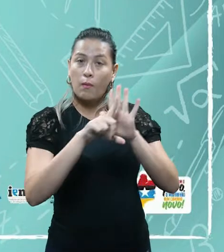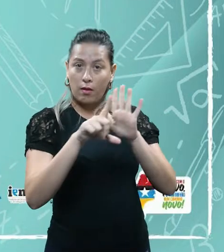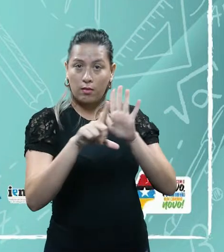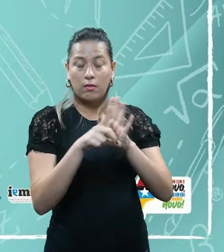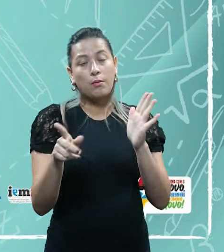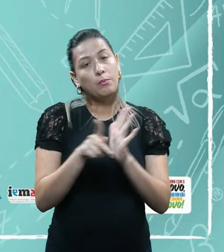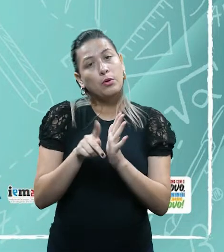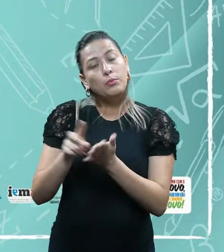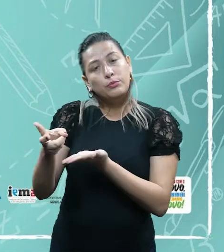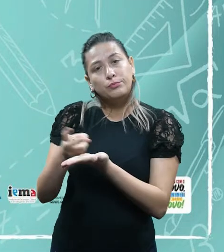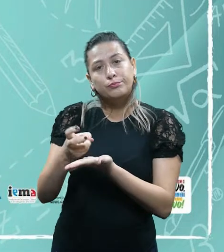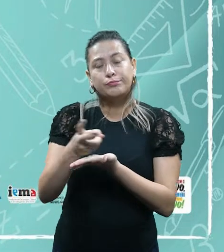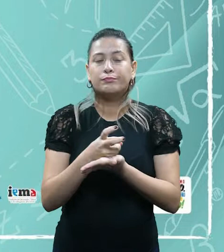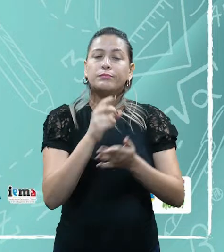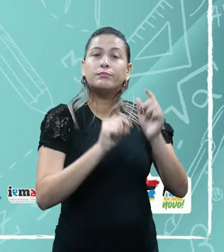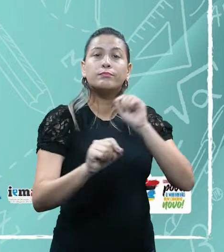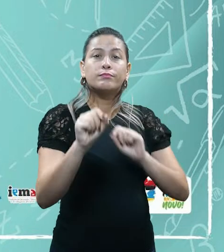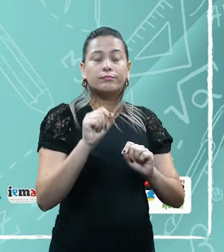tributo, ela tem que ser instituto,